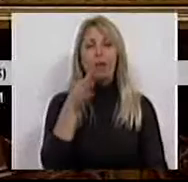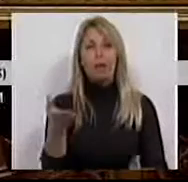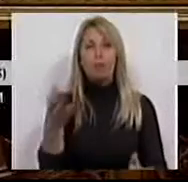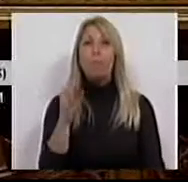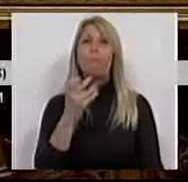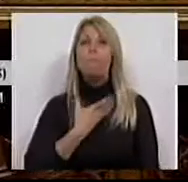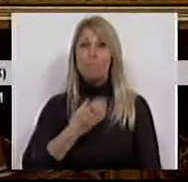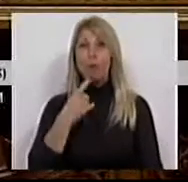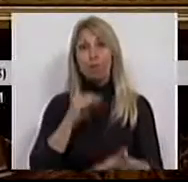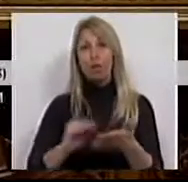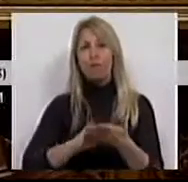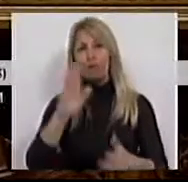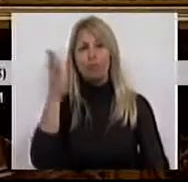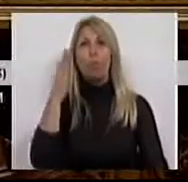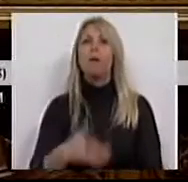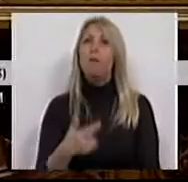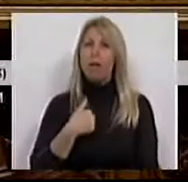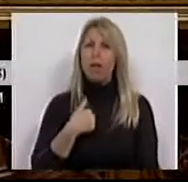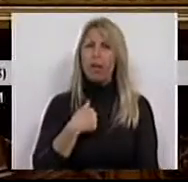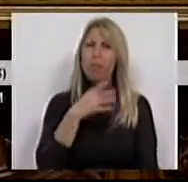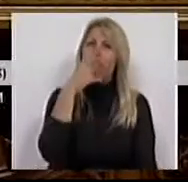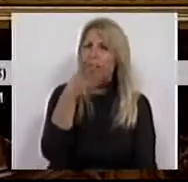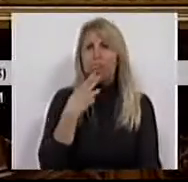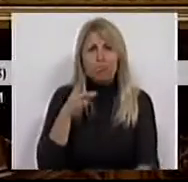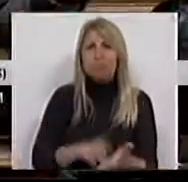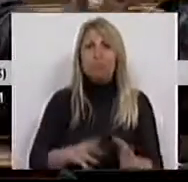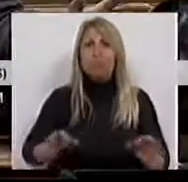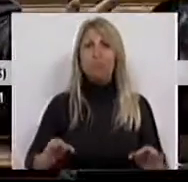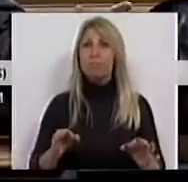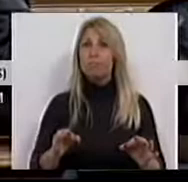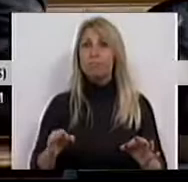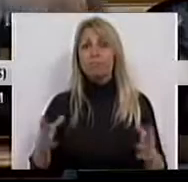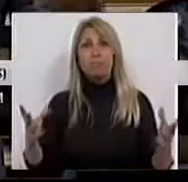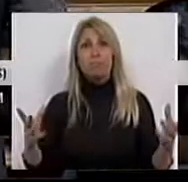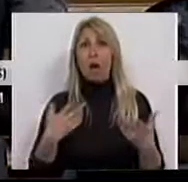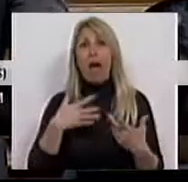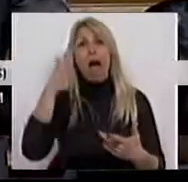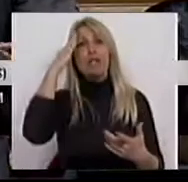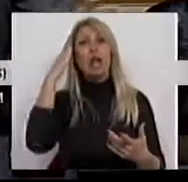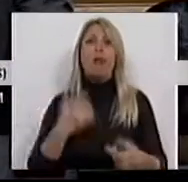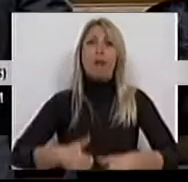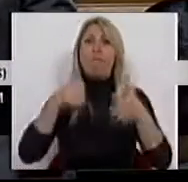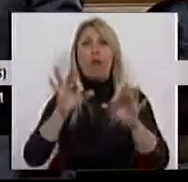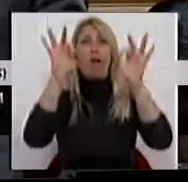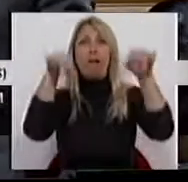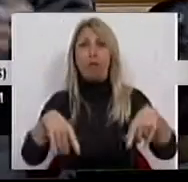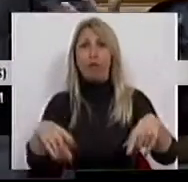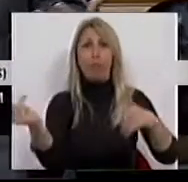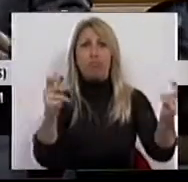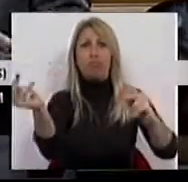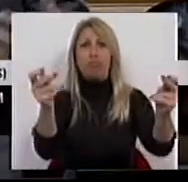Muito obrigado. É que eu devo confessar, Sr. Presidente, neste interlúdio, eu achei que era melhor terminarmos o episódio para voltarmos ao debate e por isso é que